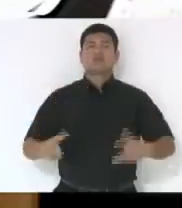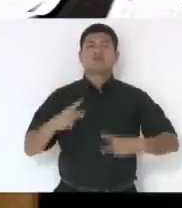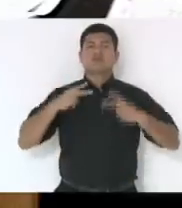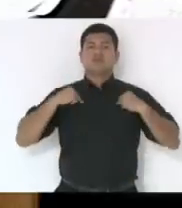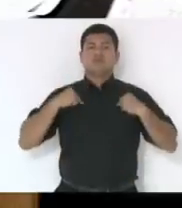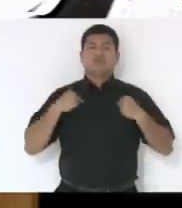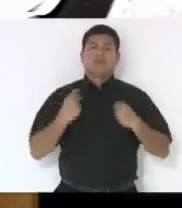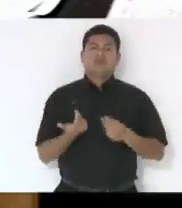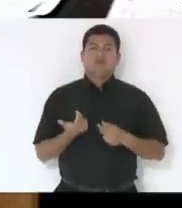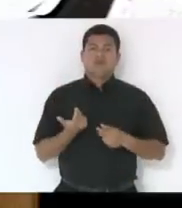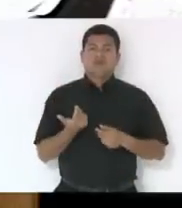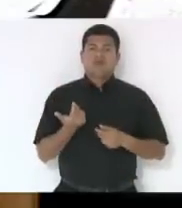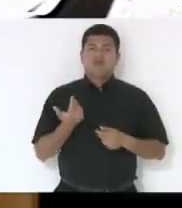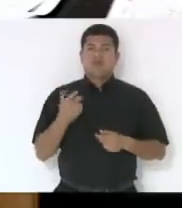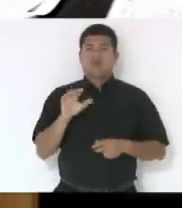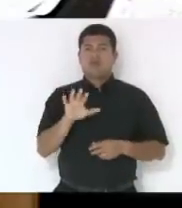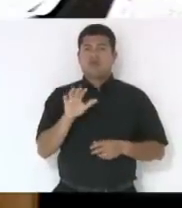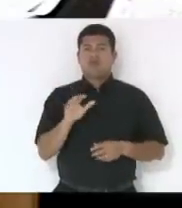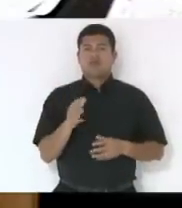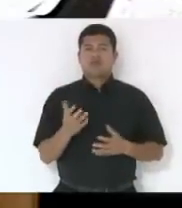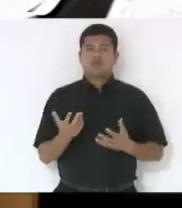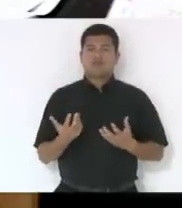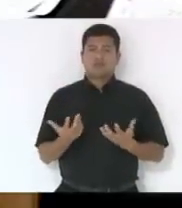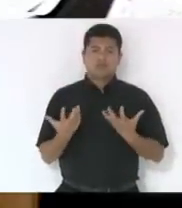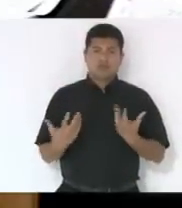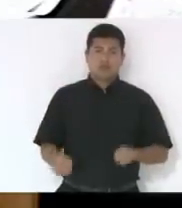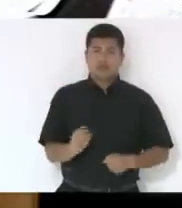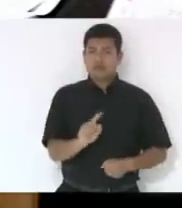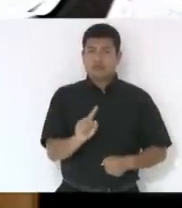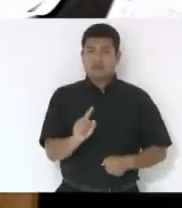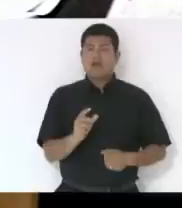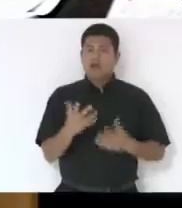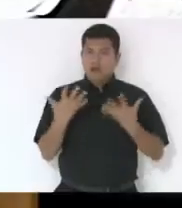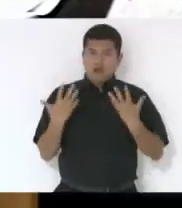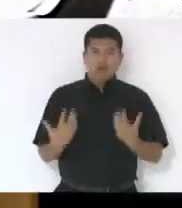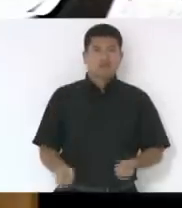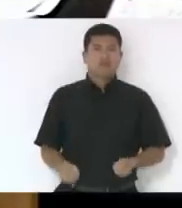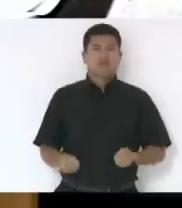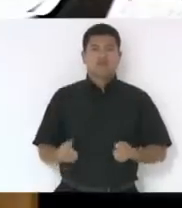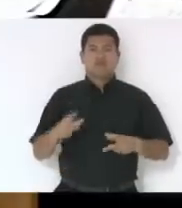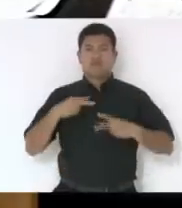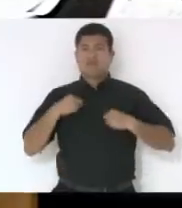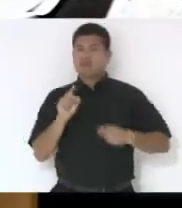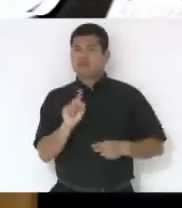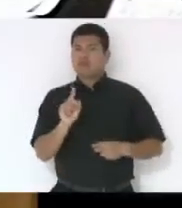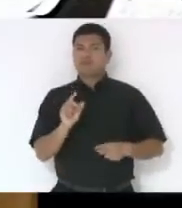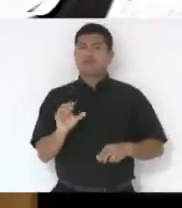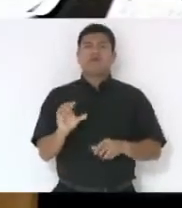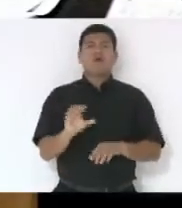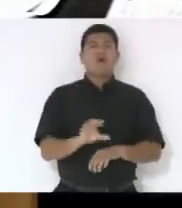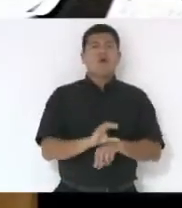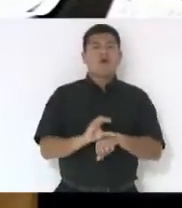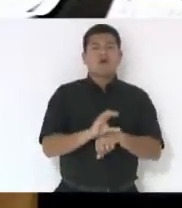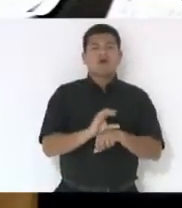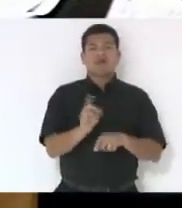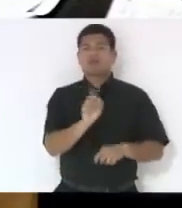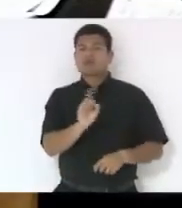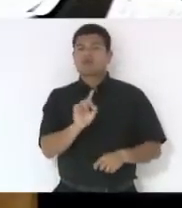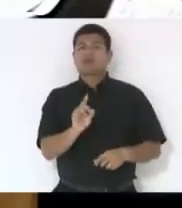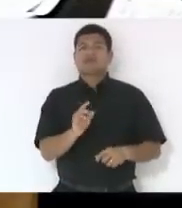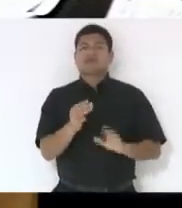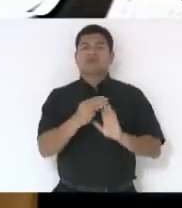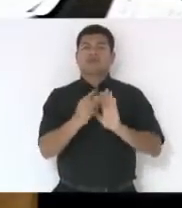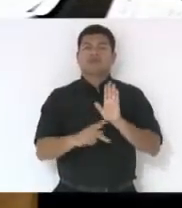tocou na questão da constitucionalidade porque a admissibilidade aqui não é o mérito, é a admissibilidade, se é constitucional ou não a medida provisória.